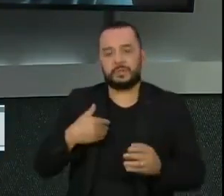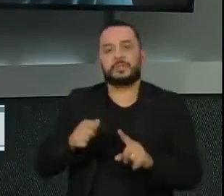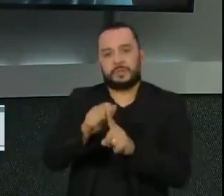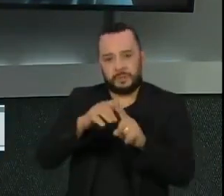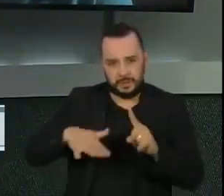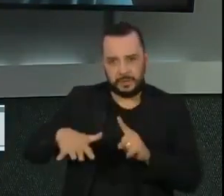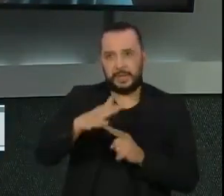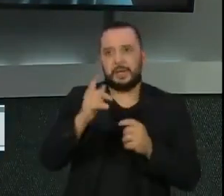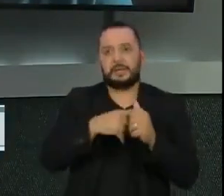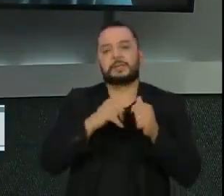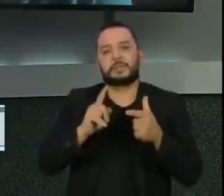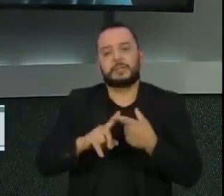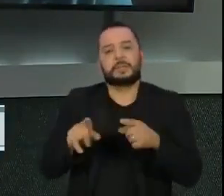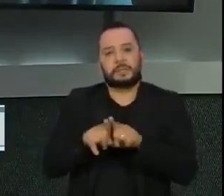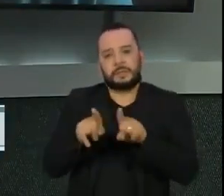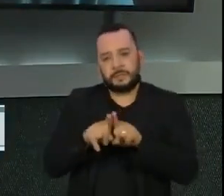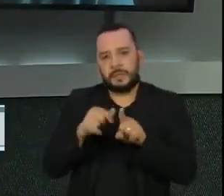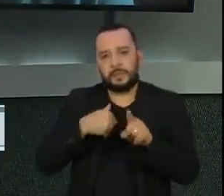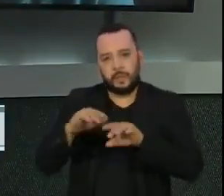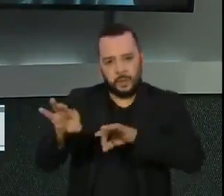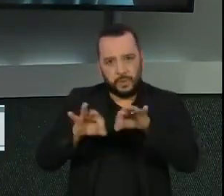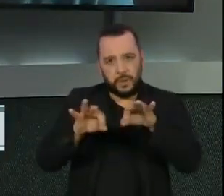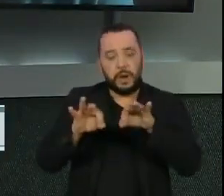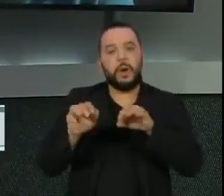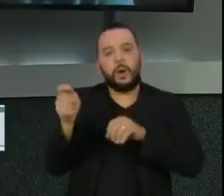e as organizações da sociedade civil,